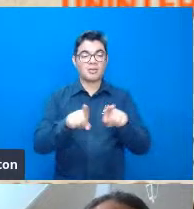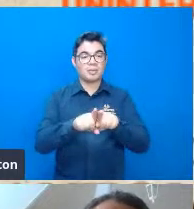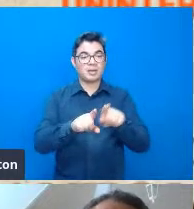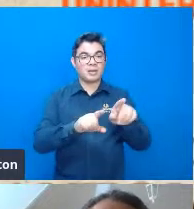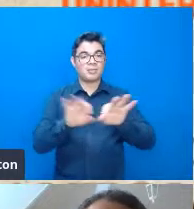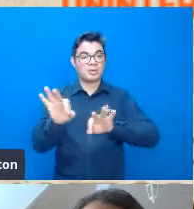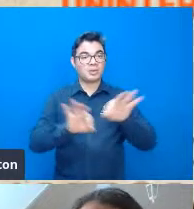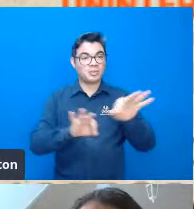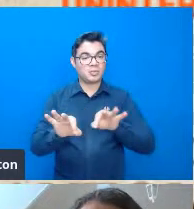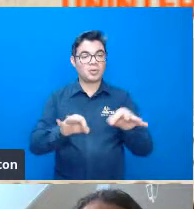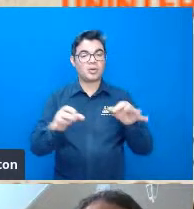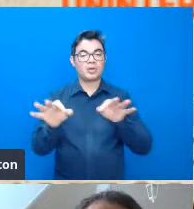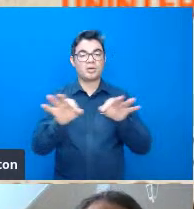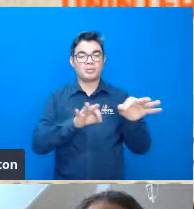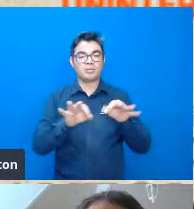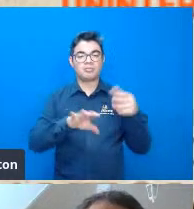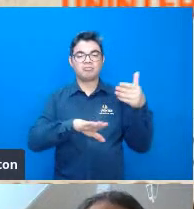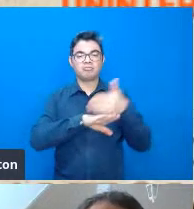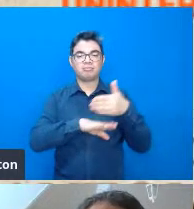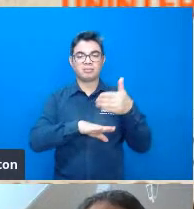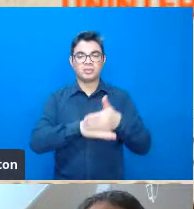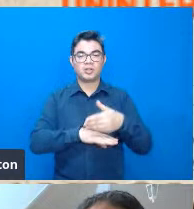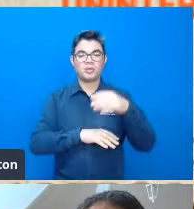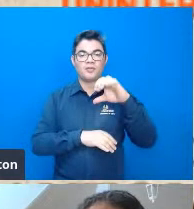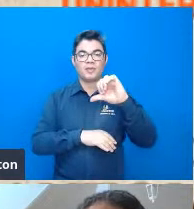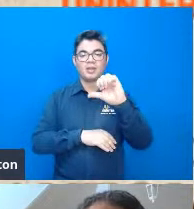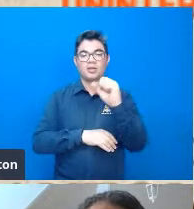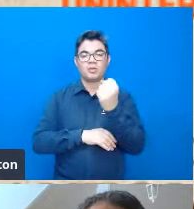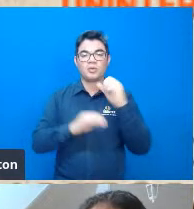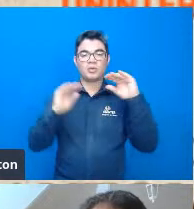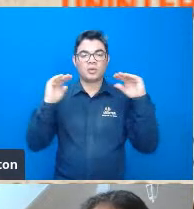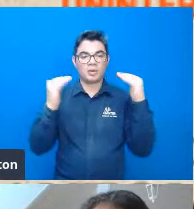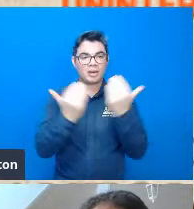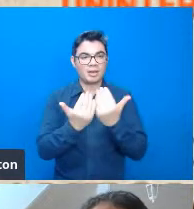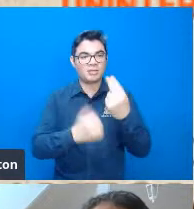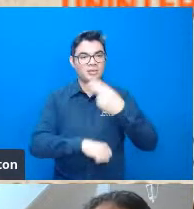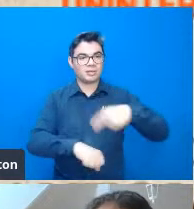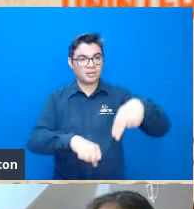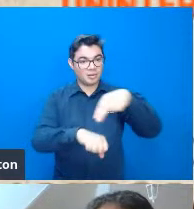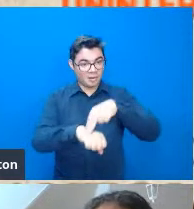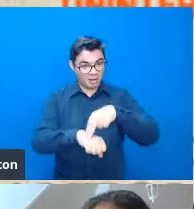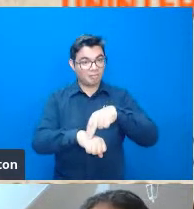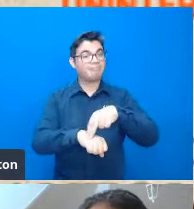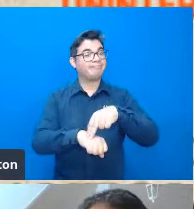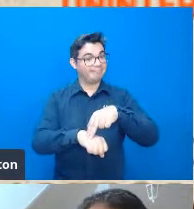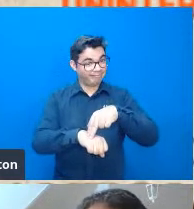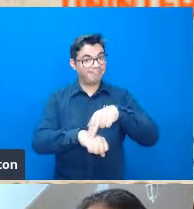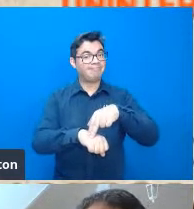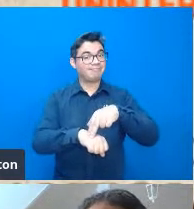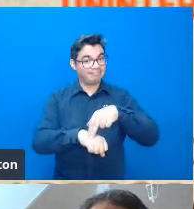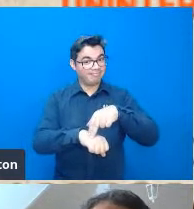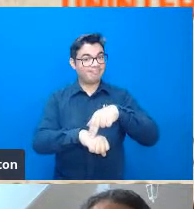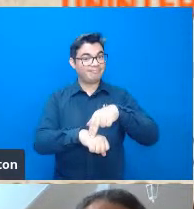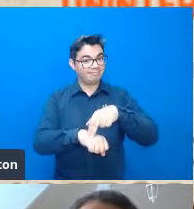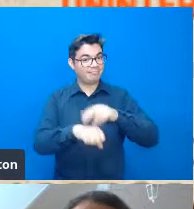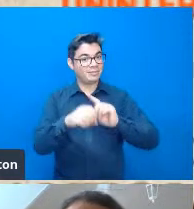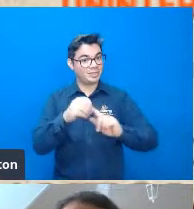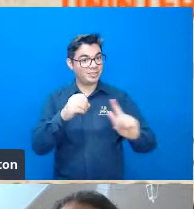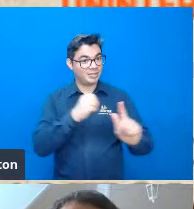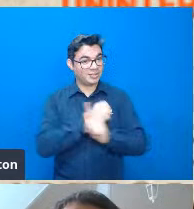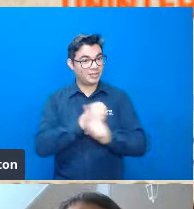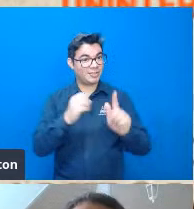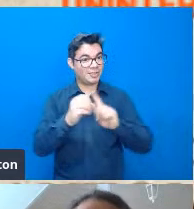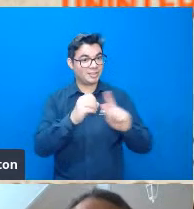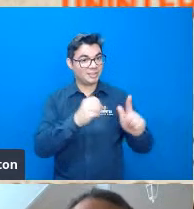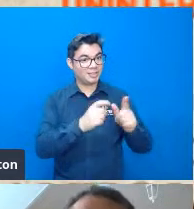organizou muitos dos 98 congressos nacionais e internacionais na área de geografia e geossciências e ele foi o